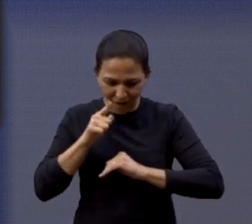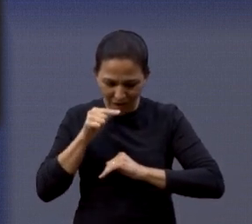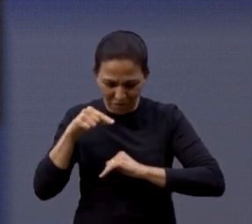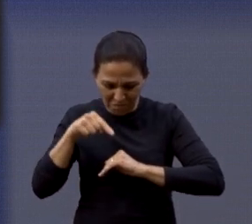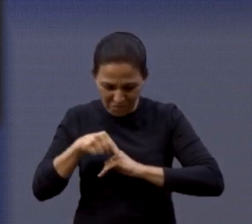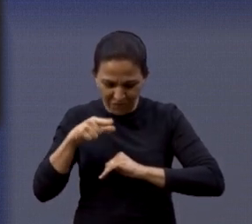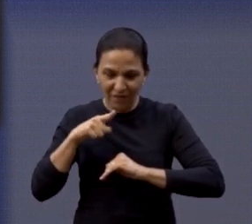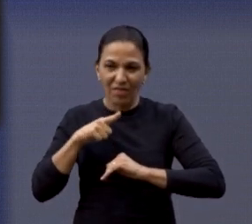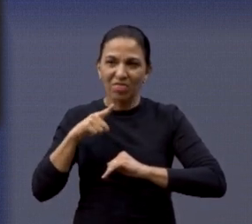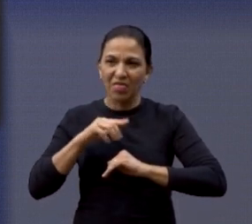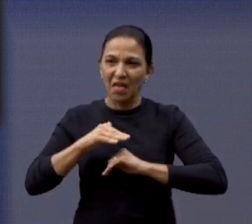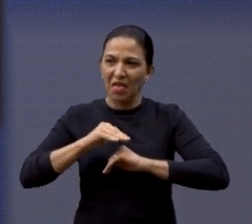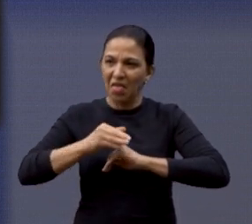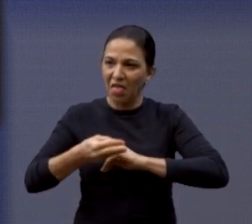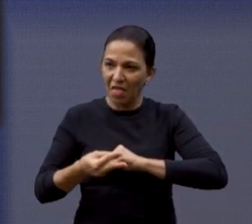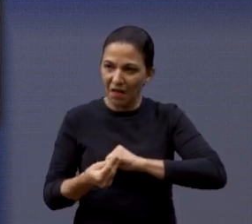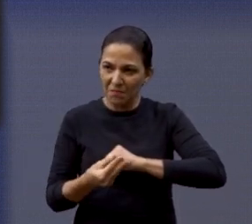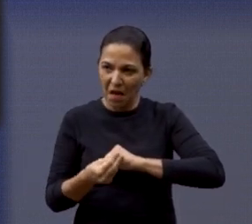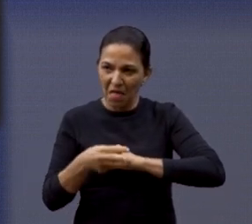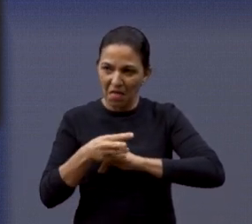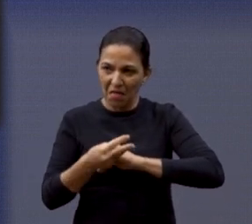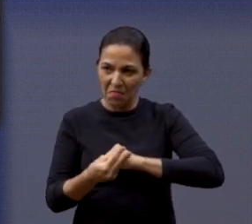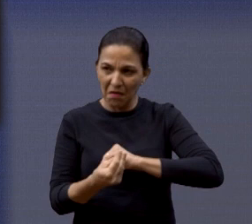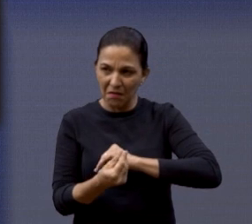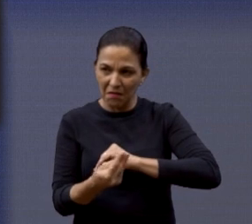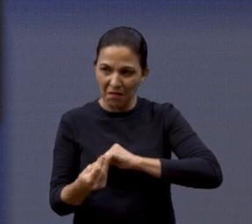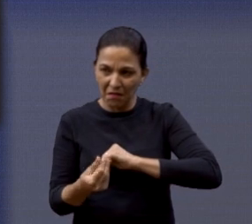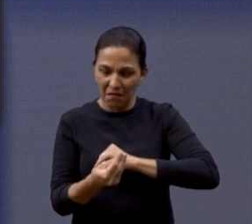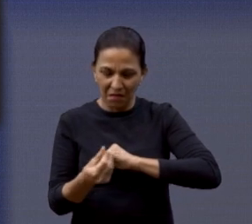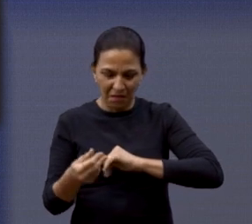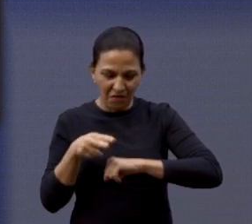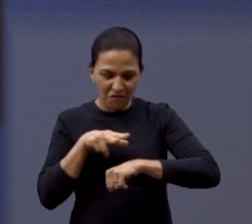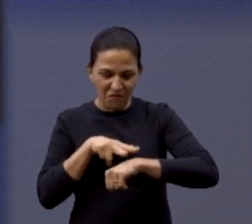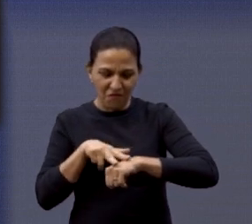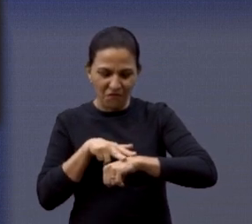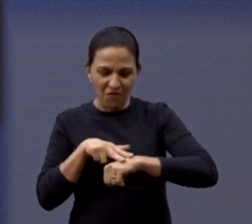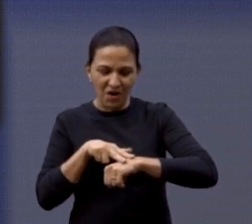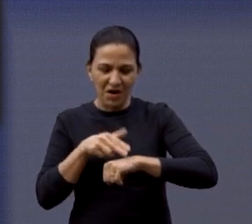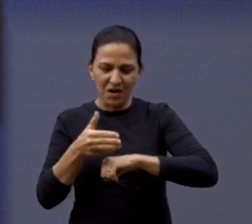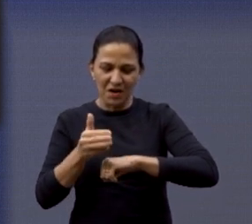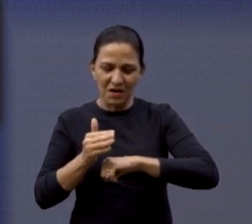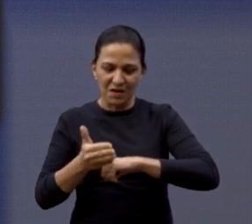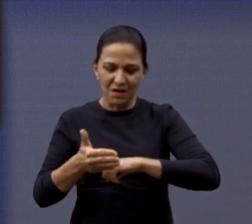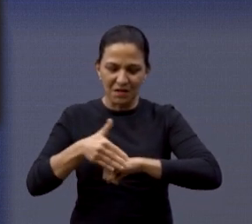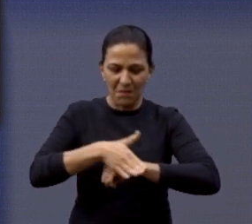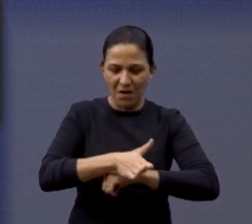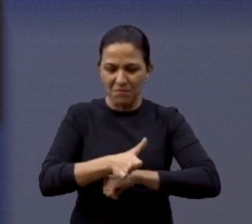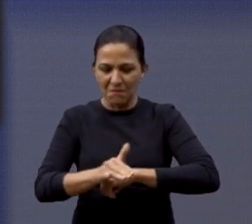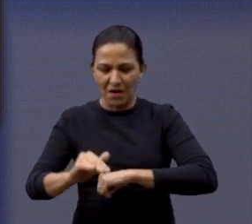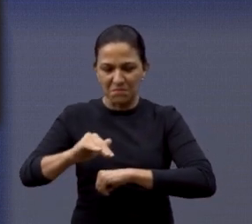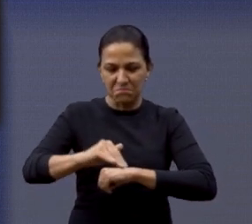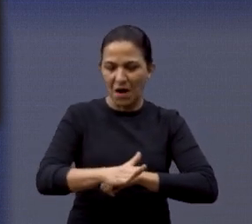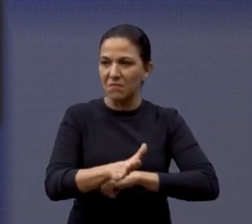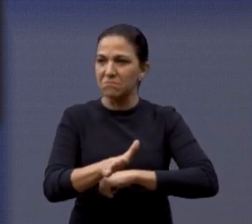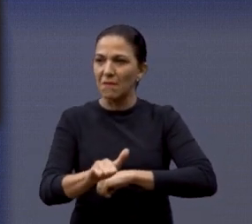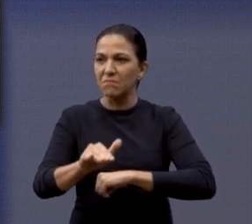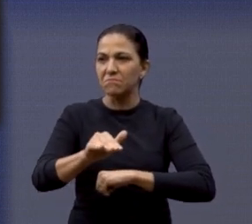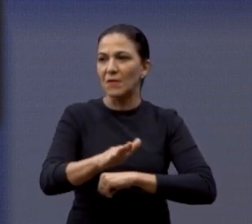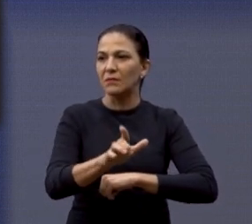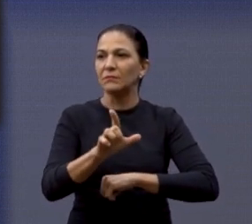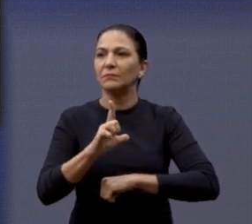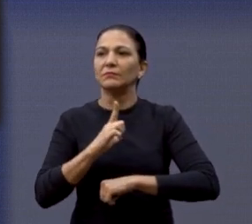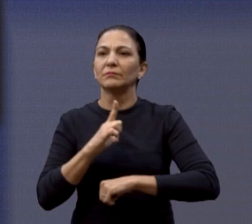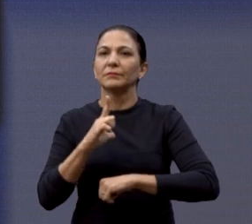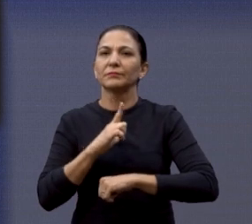É um postamento de água, aquele lodo verde, é buraco para adentrar a Vazfilha. Então,